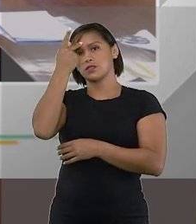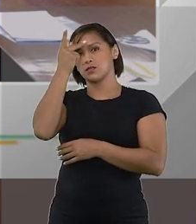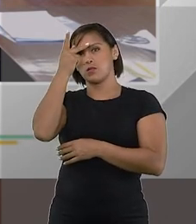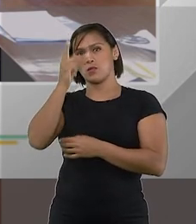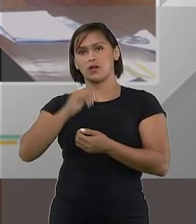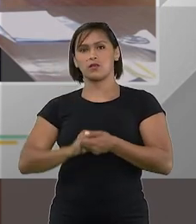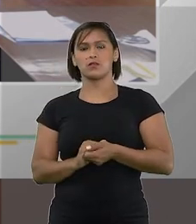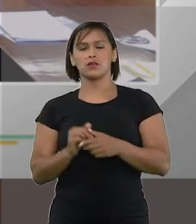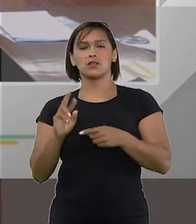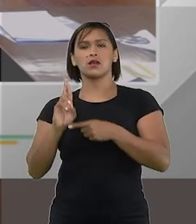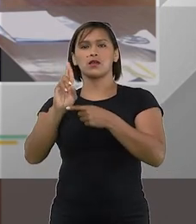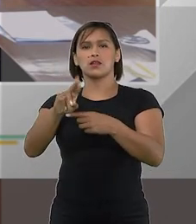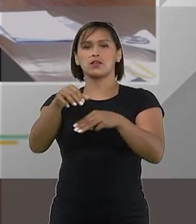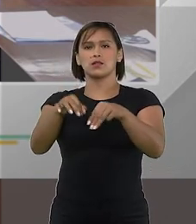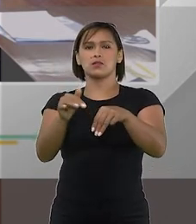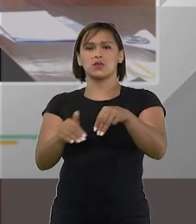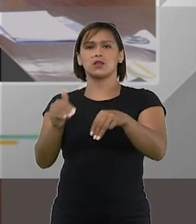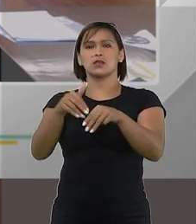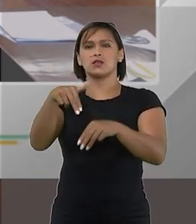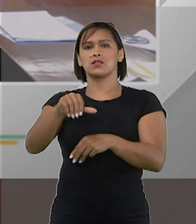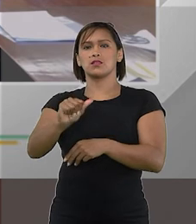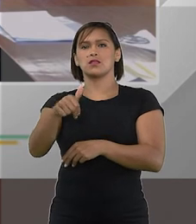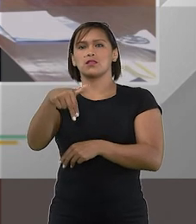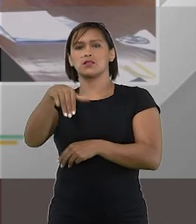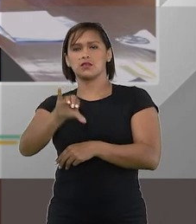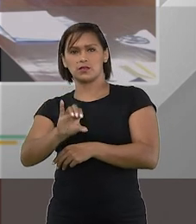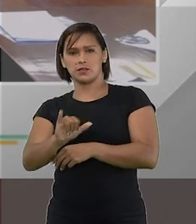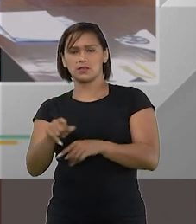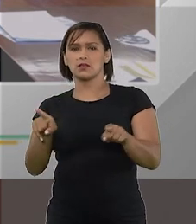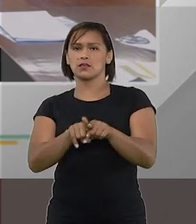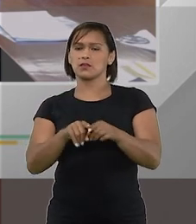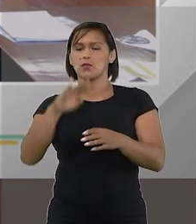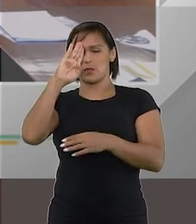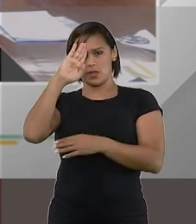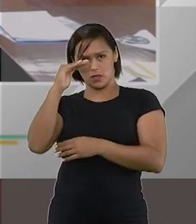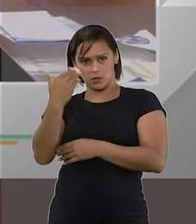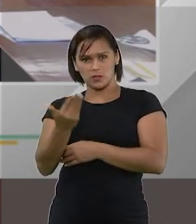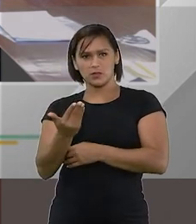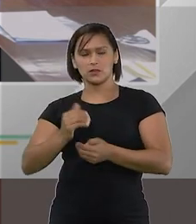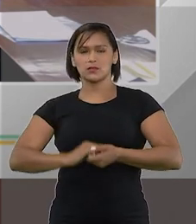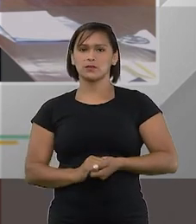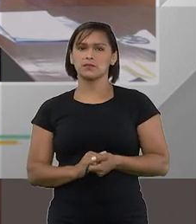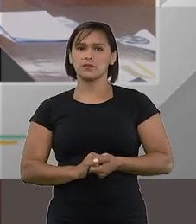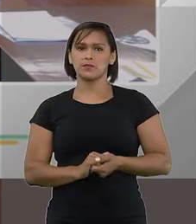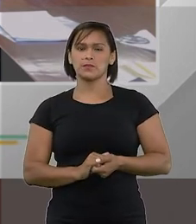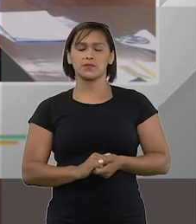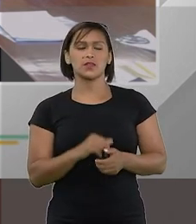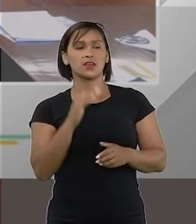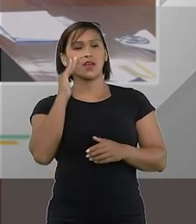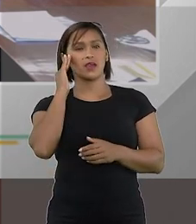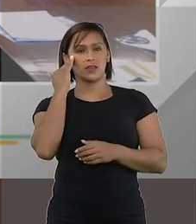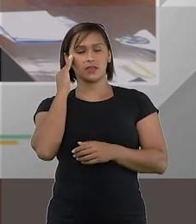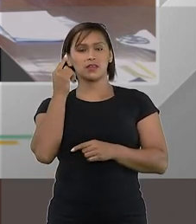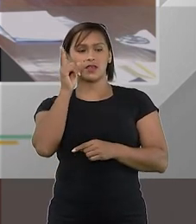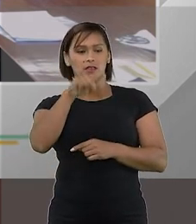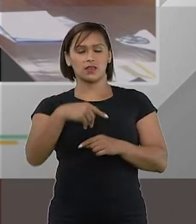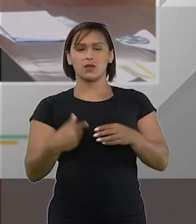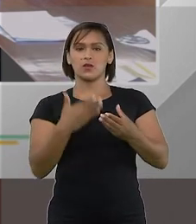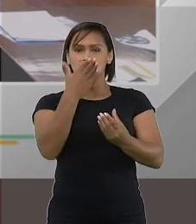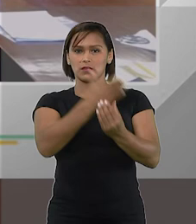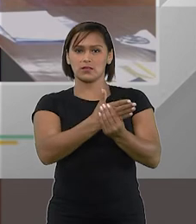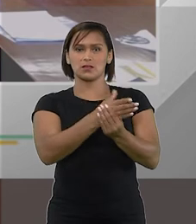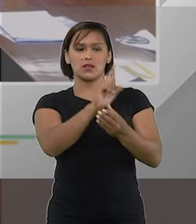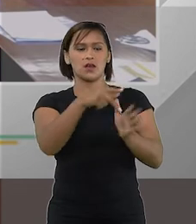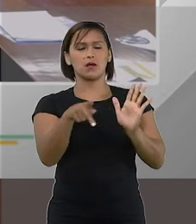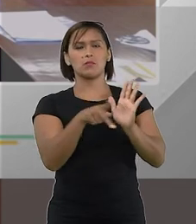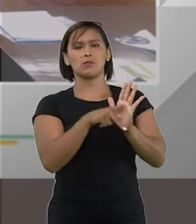de São Paulo da relatoria da ministra Nancy Andrigues a quem também rendo as minhas homenagens e se entendeu que nesse